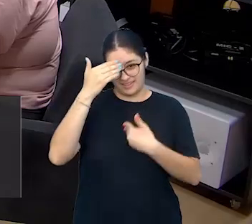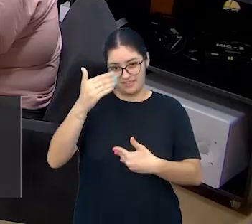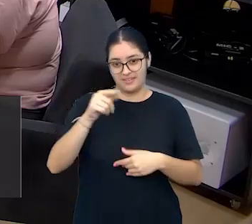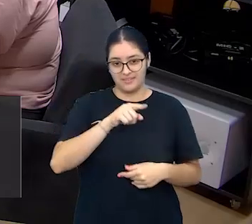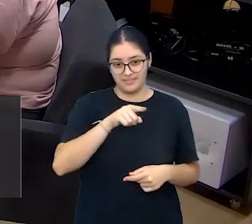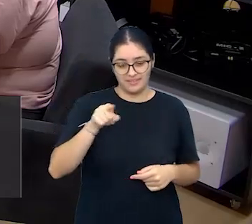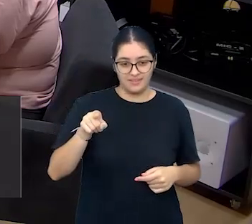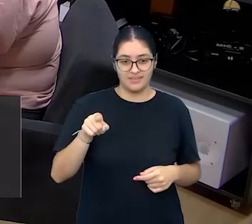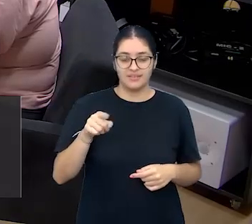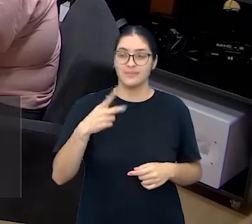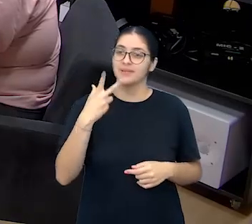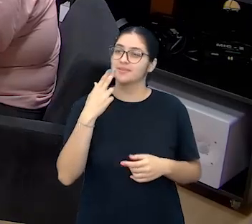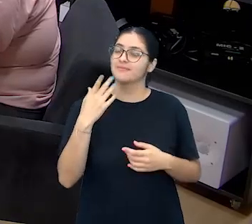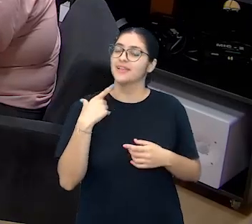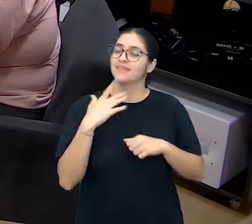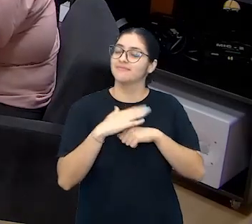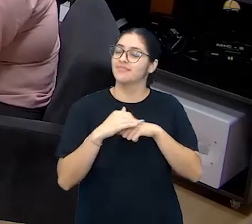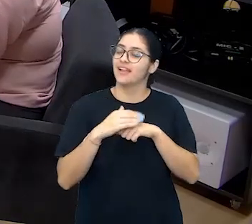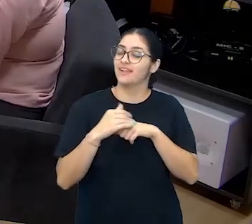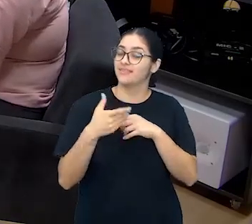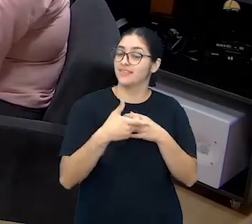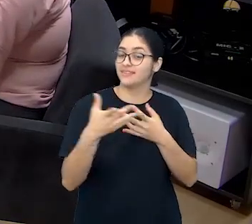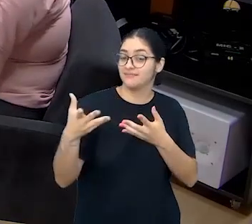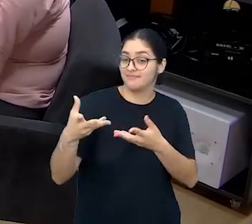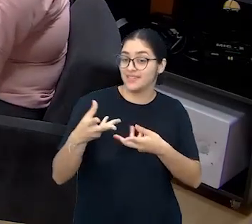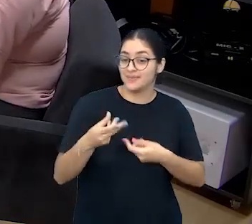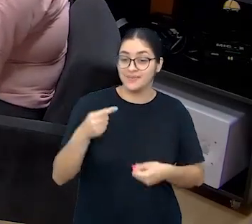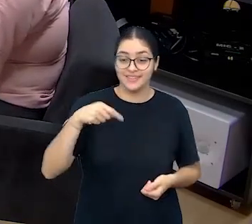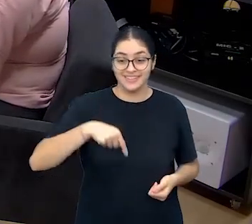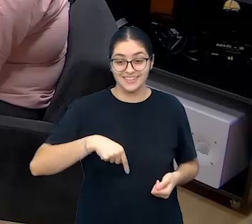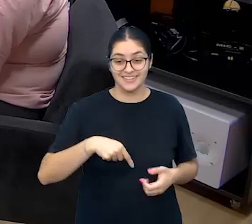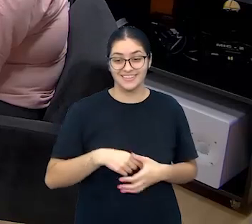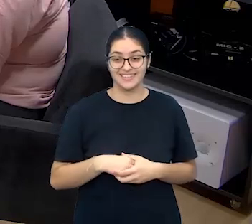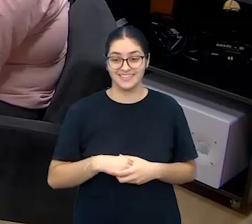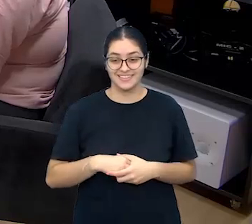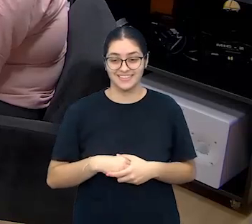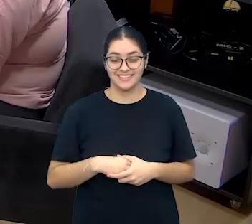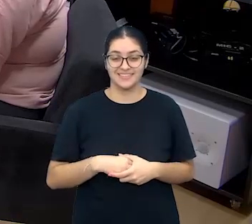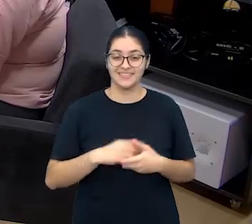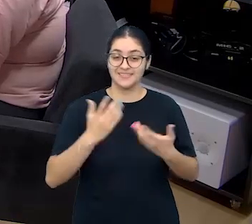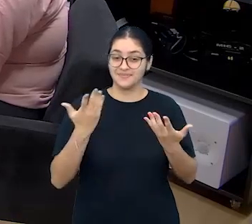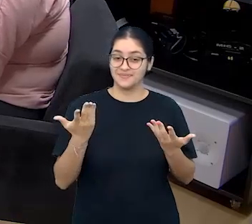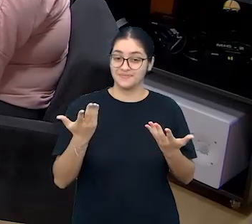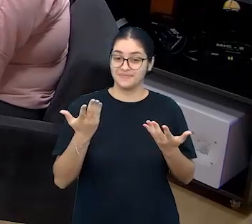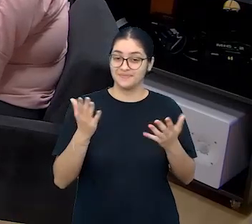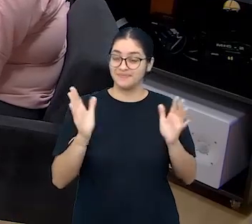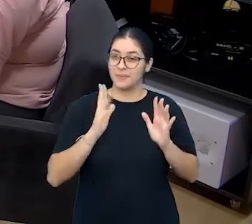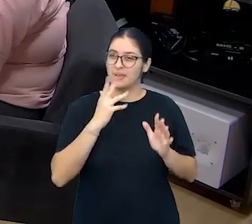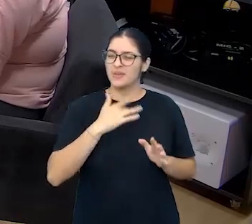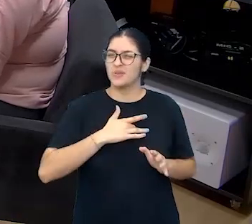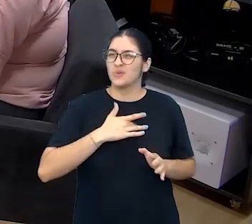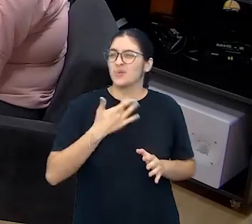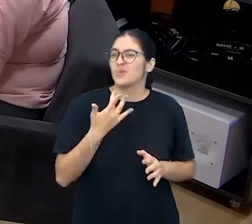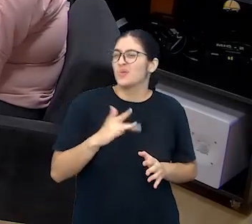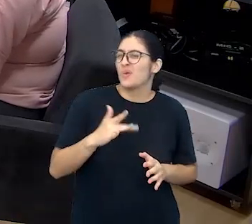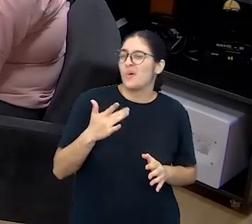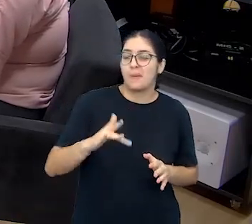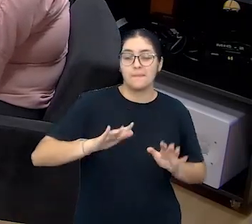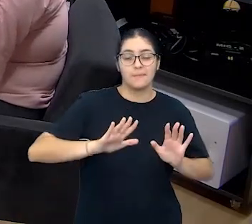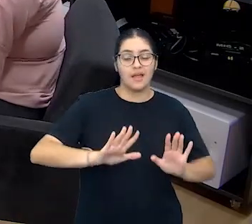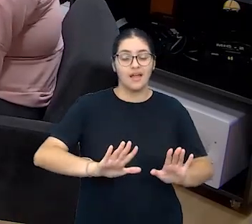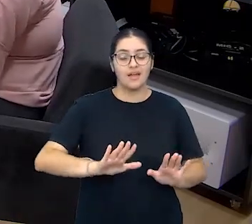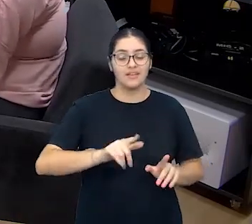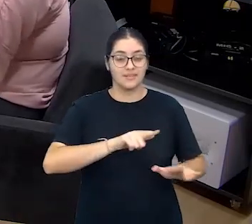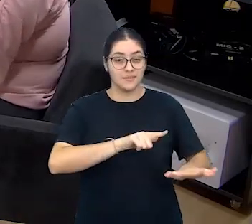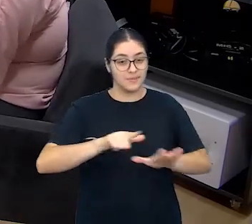terem me recebido com tanto carinho aqui no estúdio do Centro de Mídias. A gente se despede com dor no coração, mas desejando uma excelente